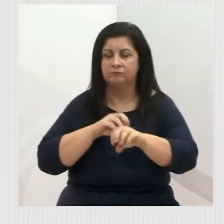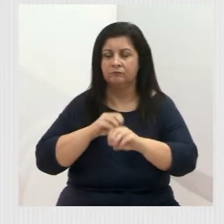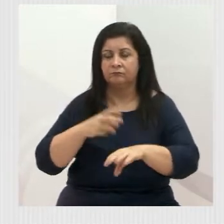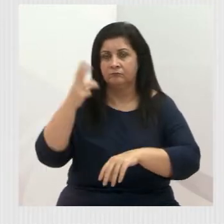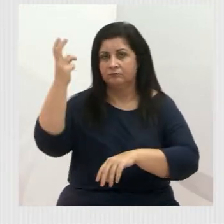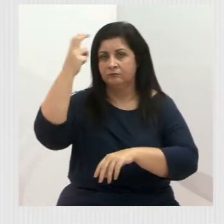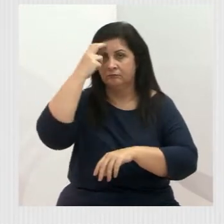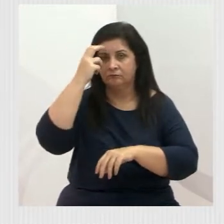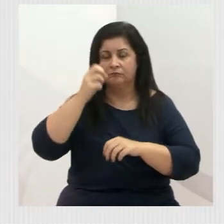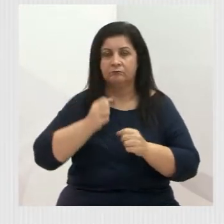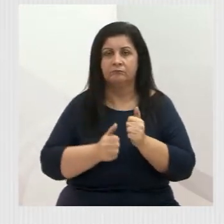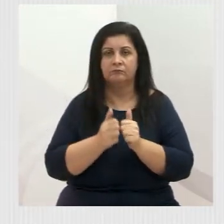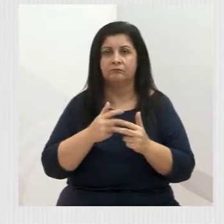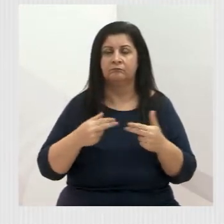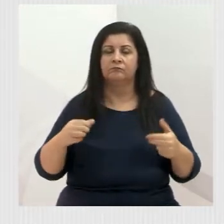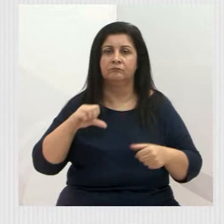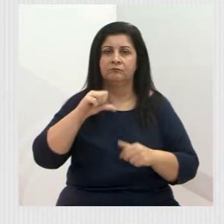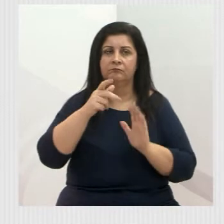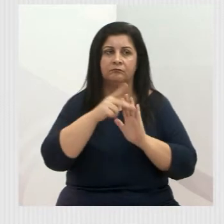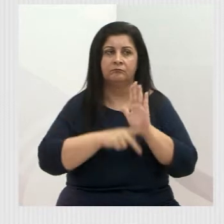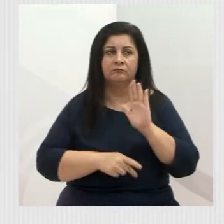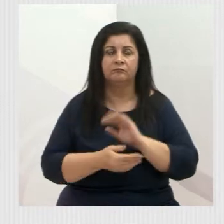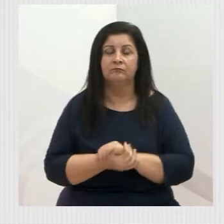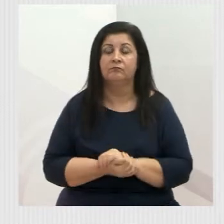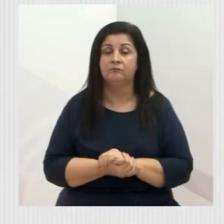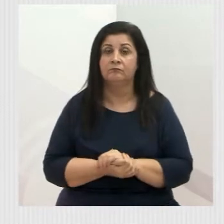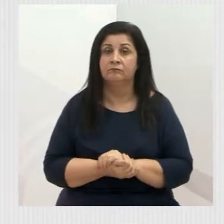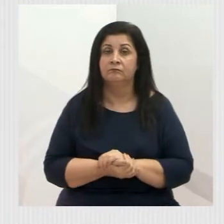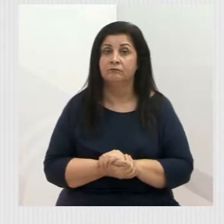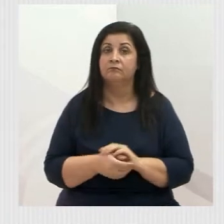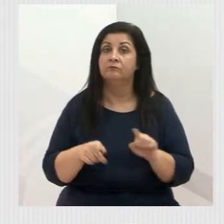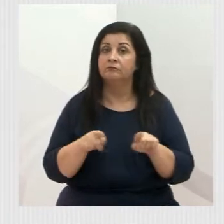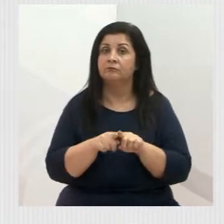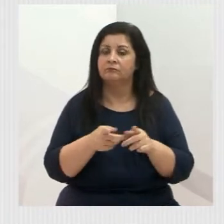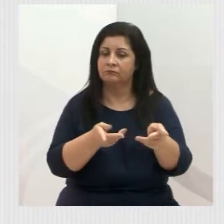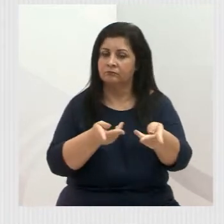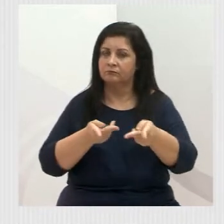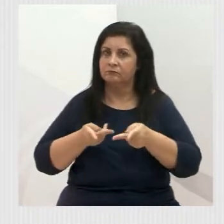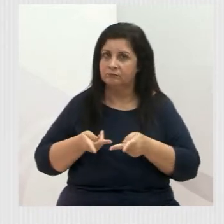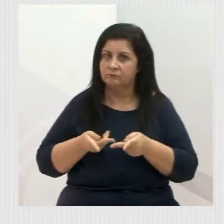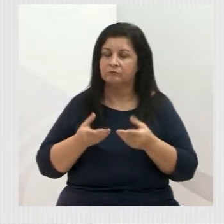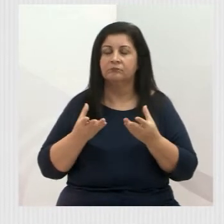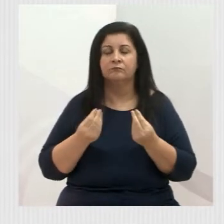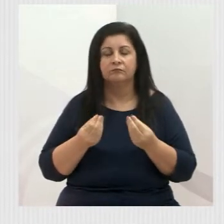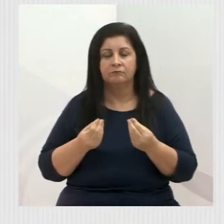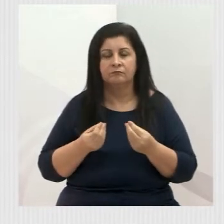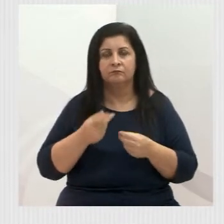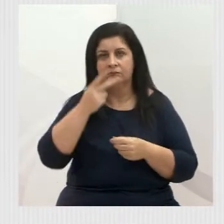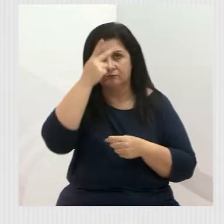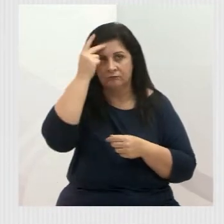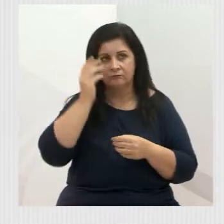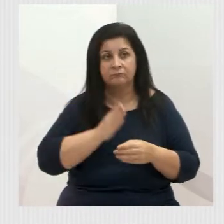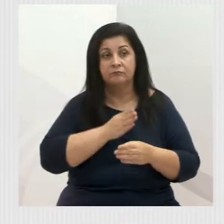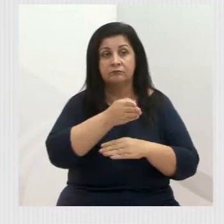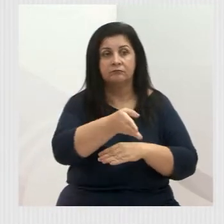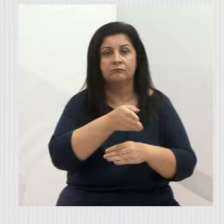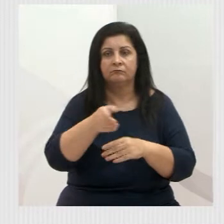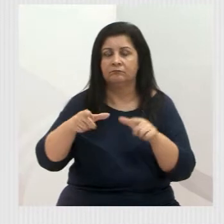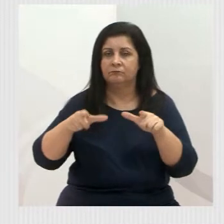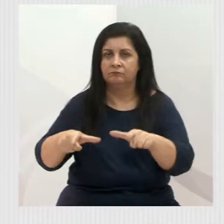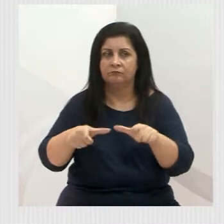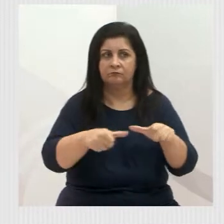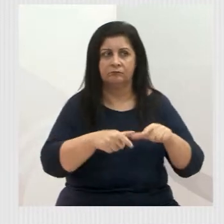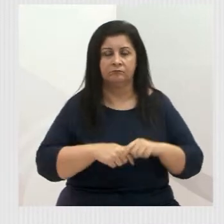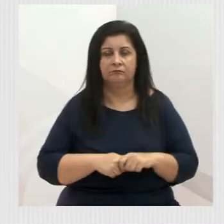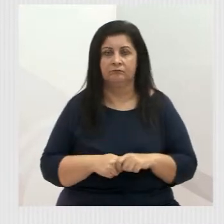Esportes, 9 projetos. Além de termos recebido e feito várias visitas. Esse